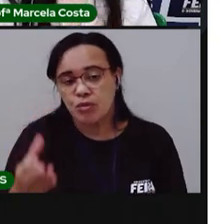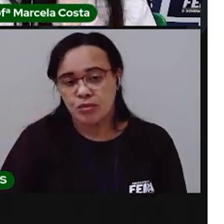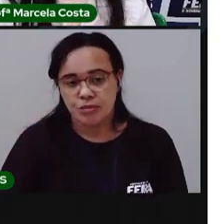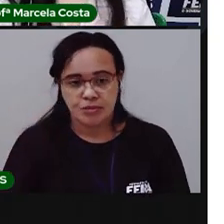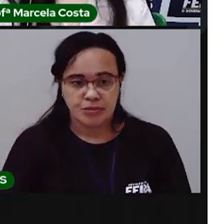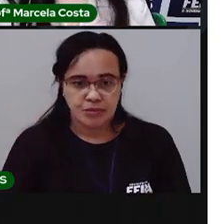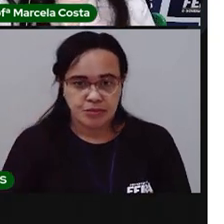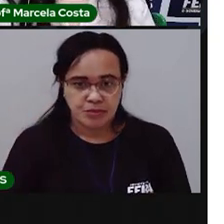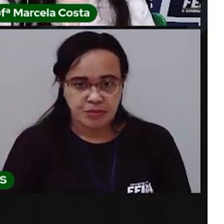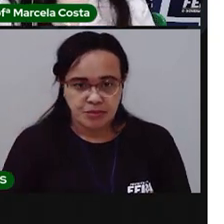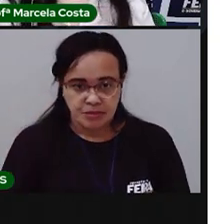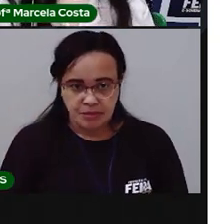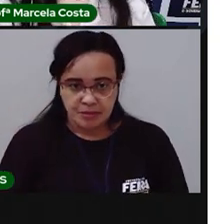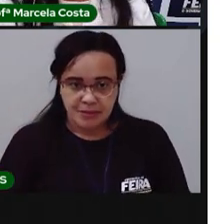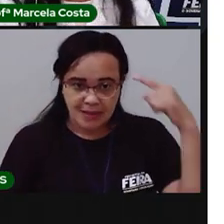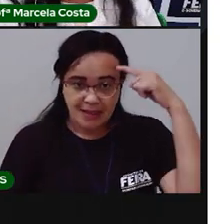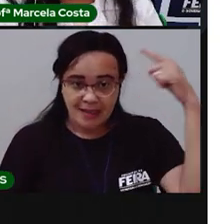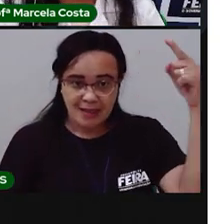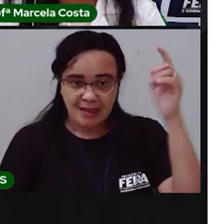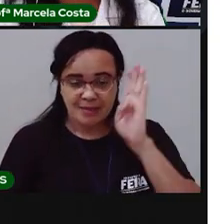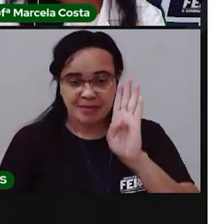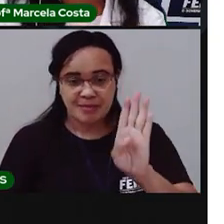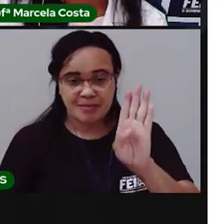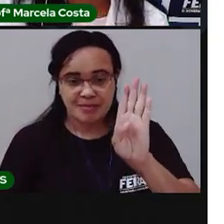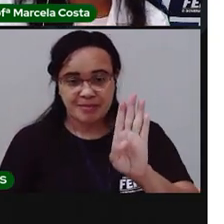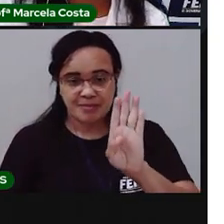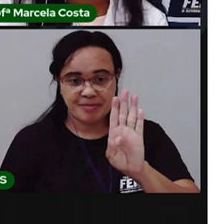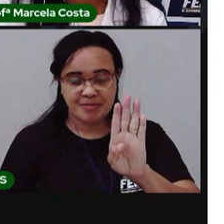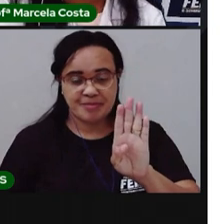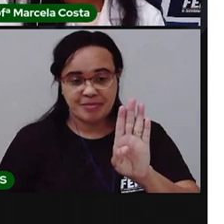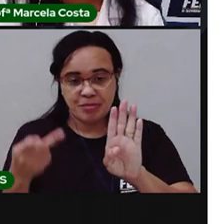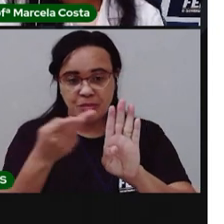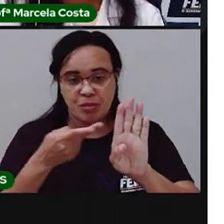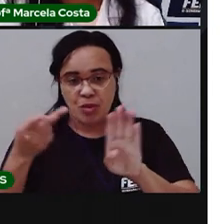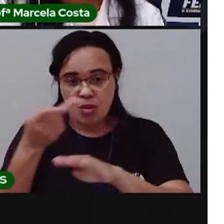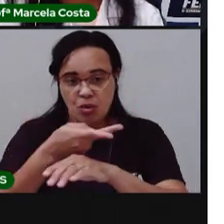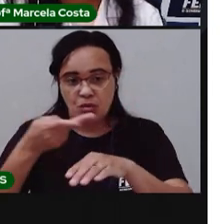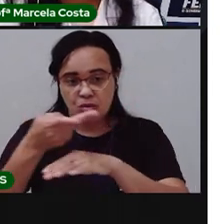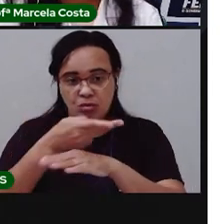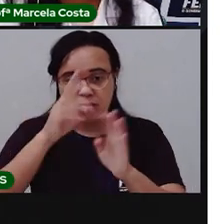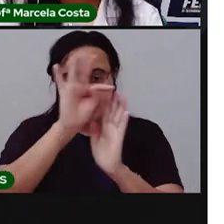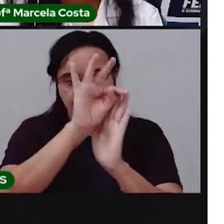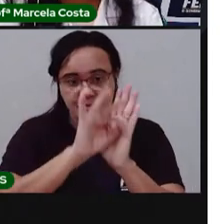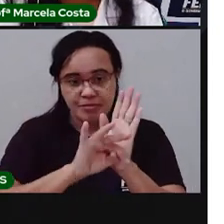Com letra B, né? Então, vamos procurar ela aqui no texto. Ó.